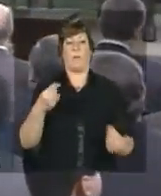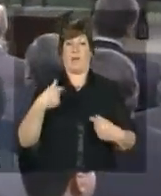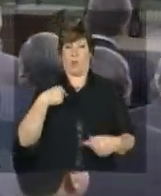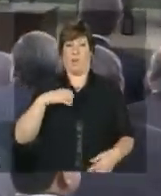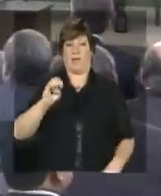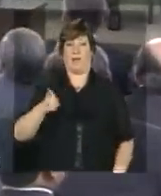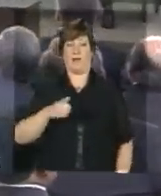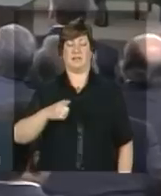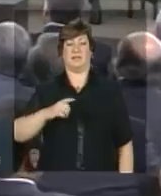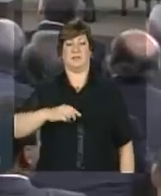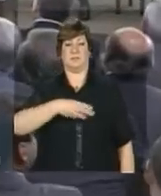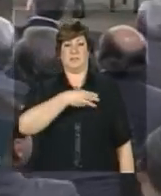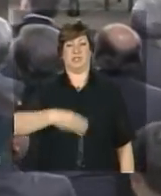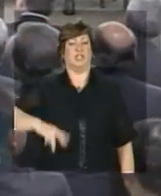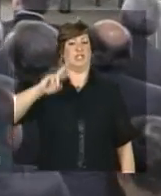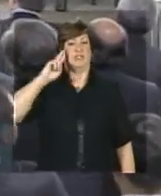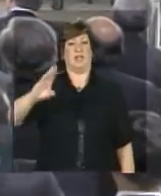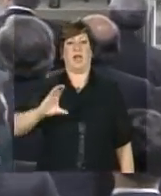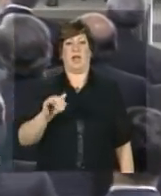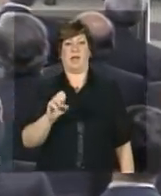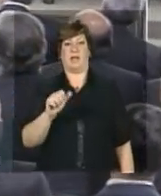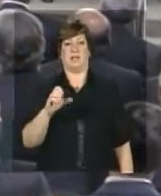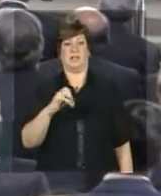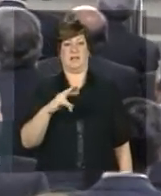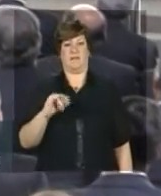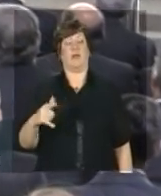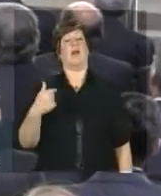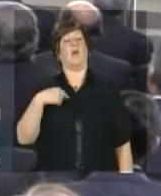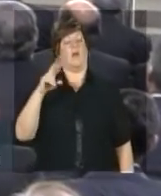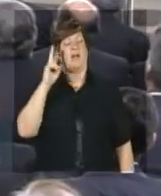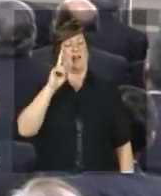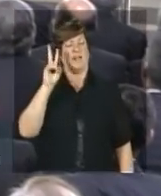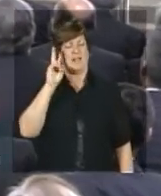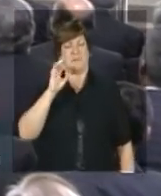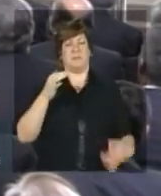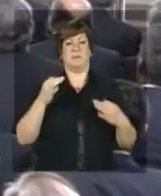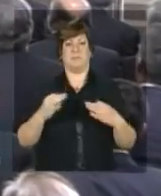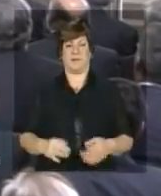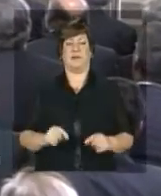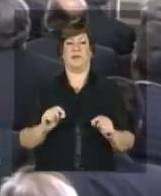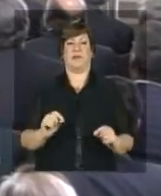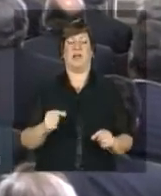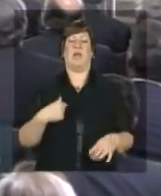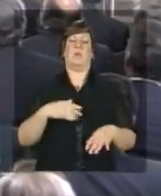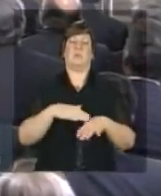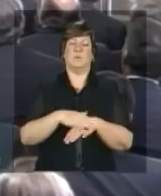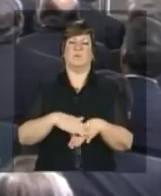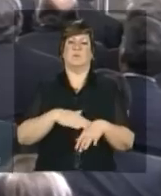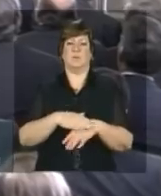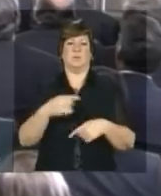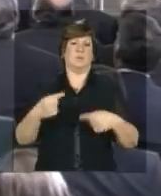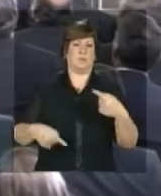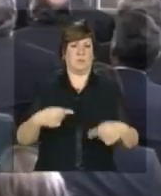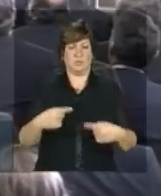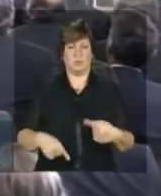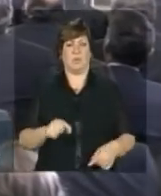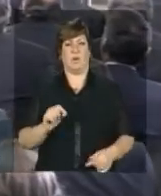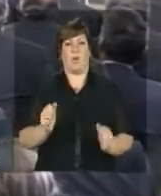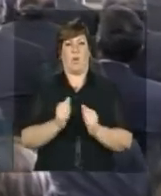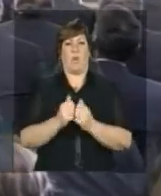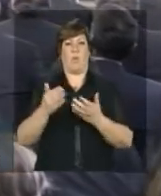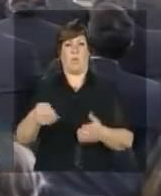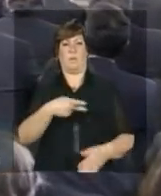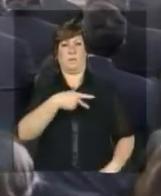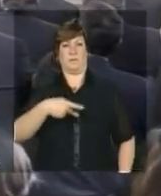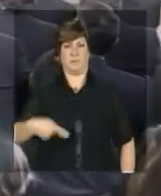e me lembro perfeitamente que discuti com o